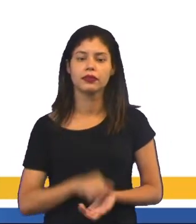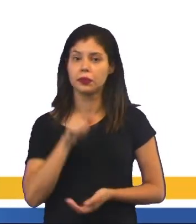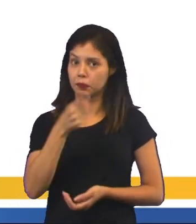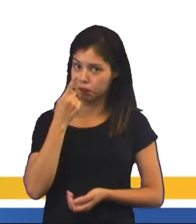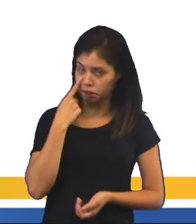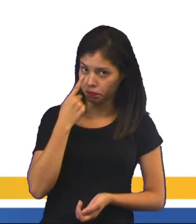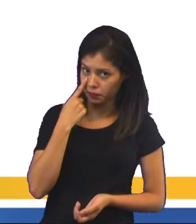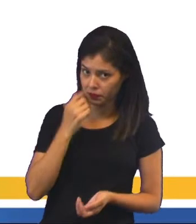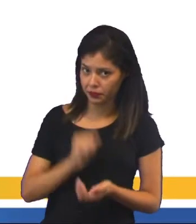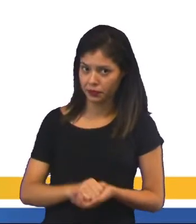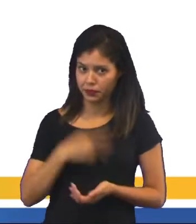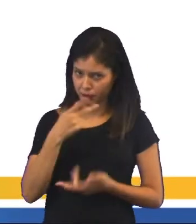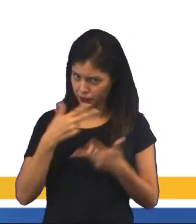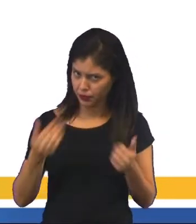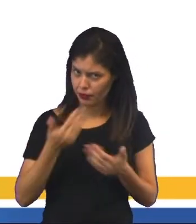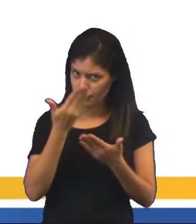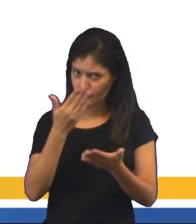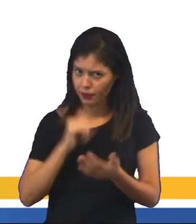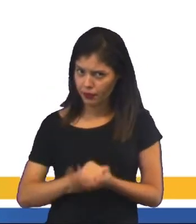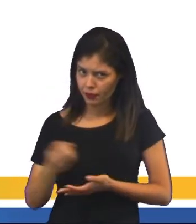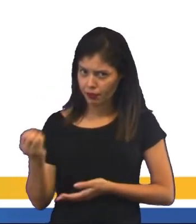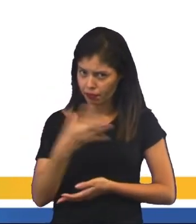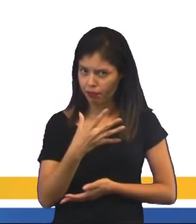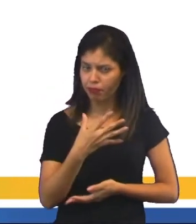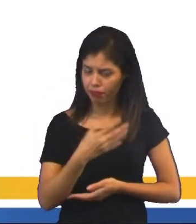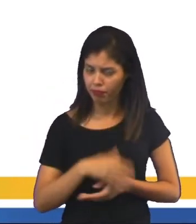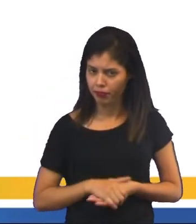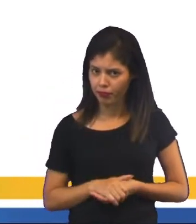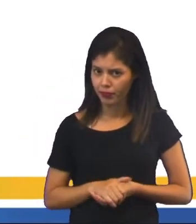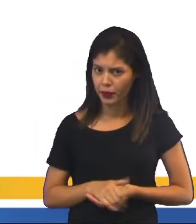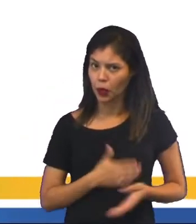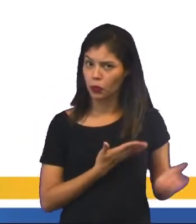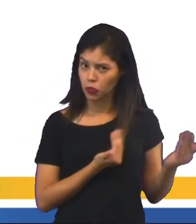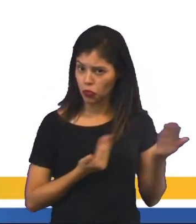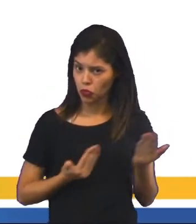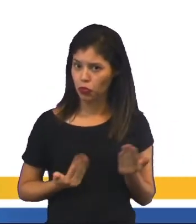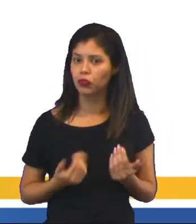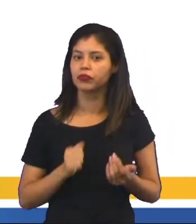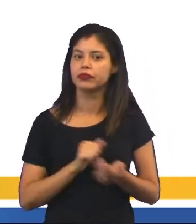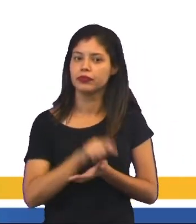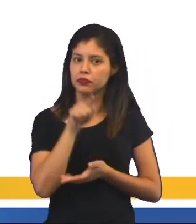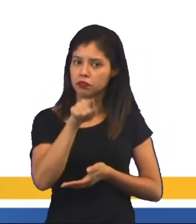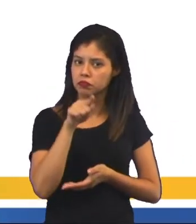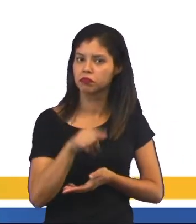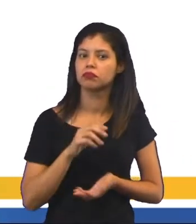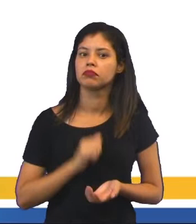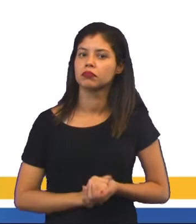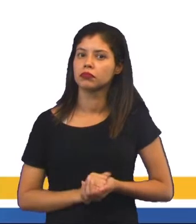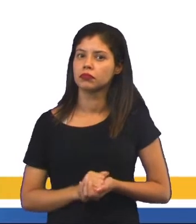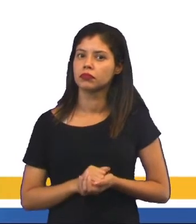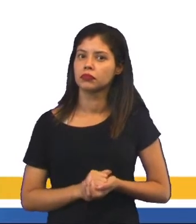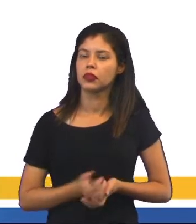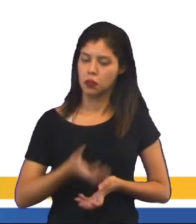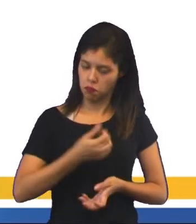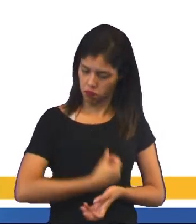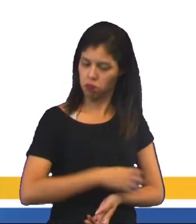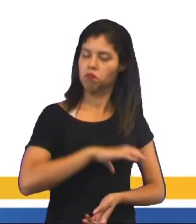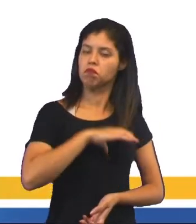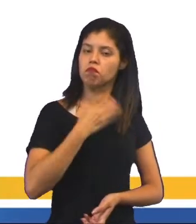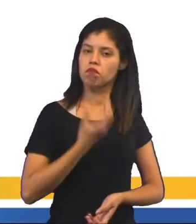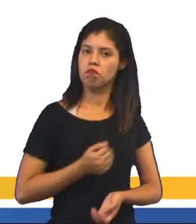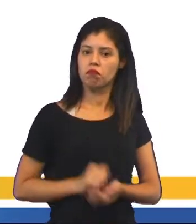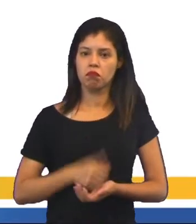Mas olha, vou falar um negócio para você, que você é novo, você ainda é jovem, isso aí era motivo de orgulho, tá?